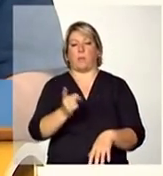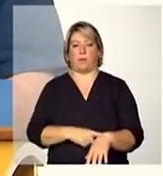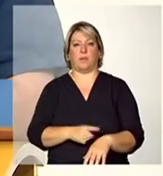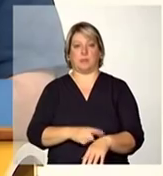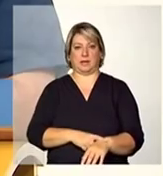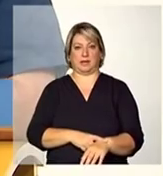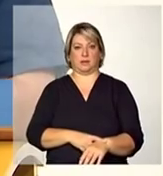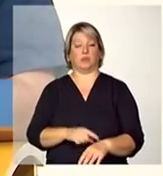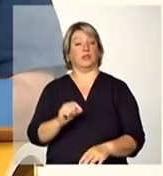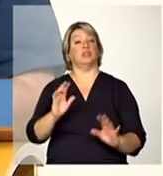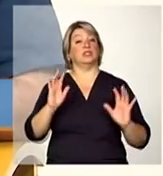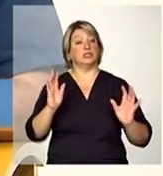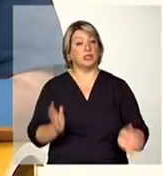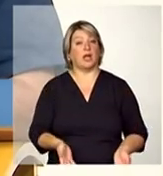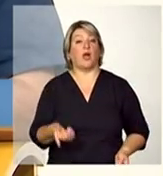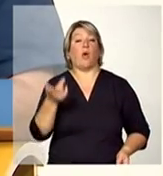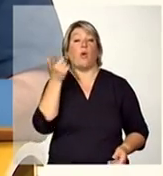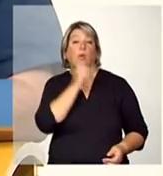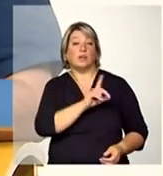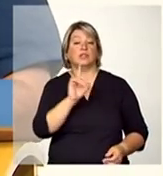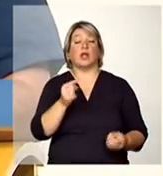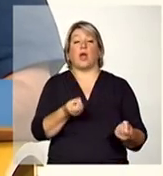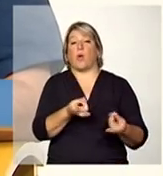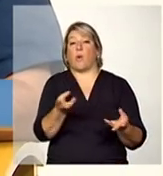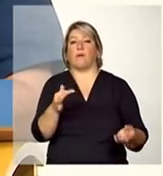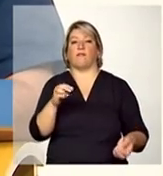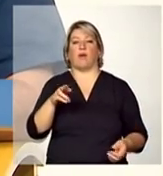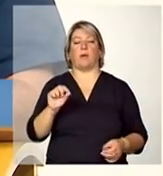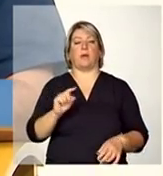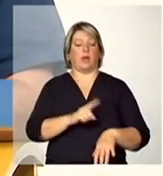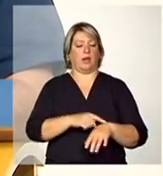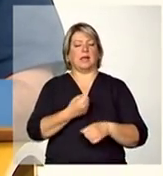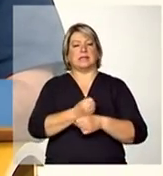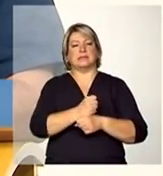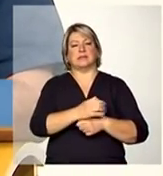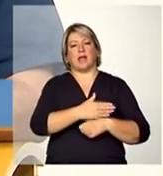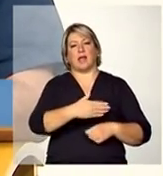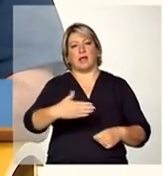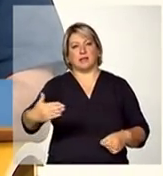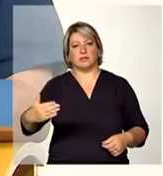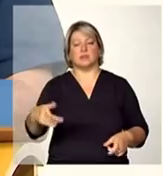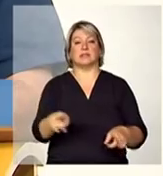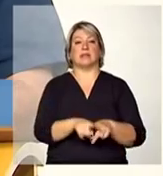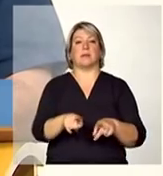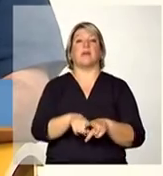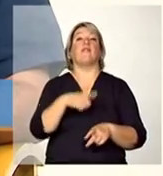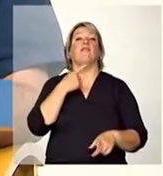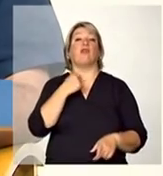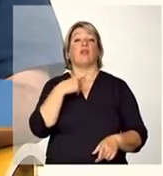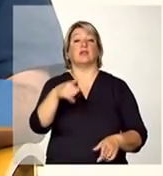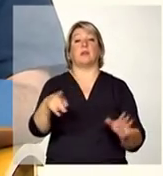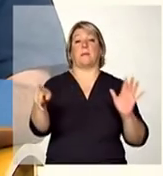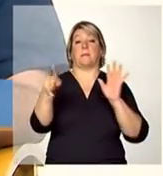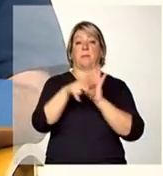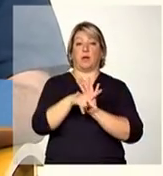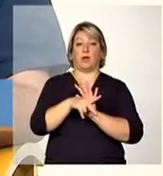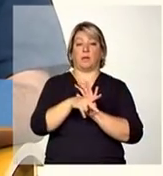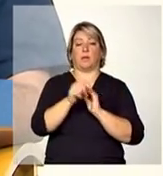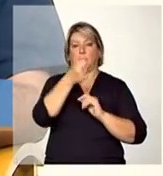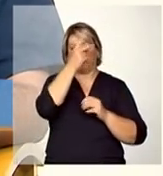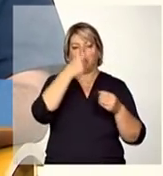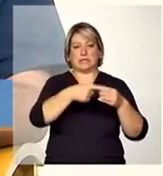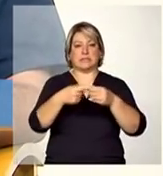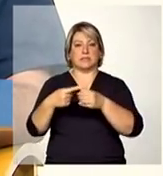e que já conseguiram de alguma forma em decorrer dos anos né e por vontade também do próprio município ou de outras instâncias ou de outras